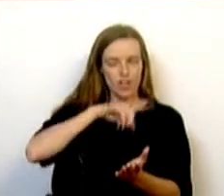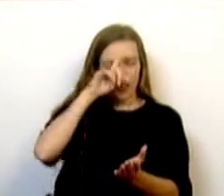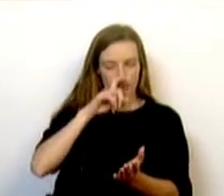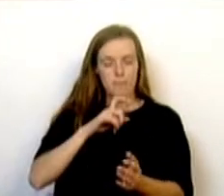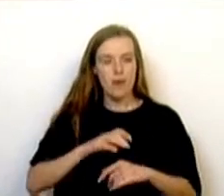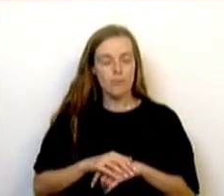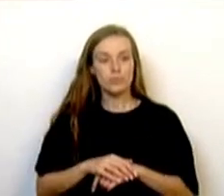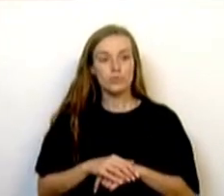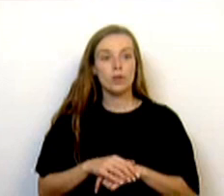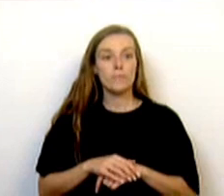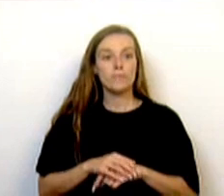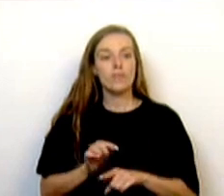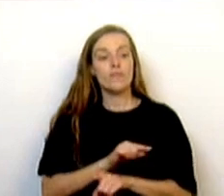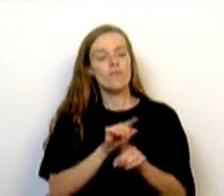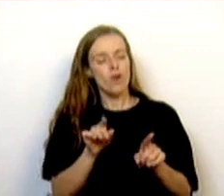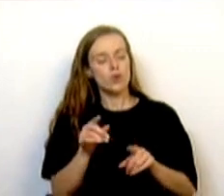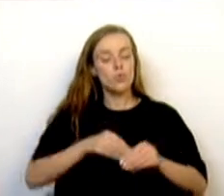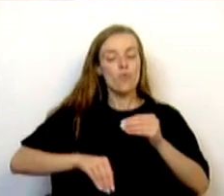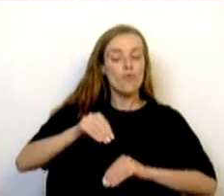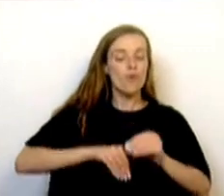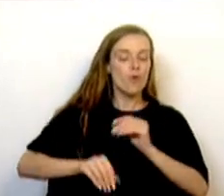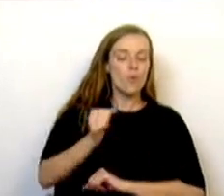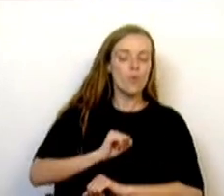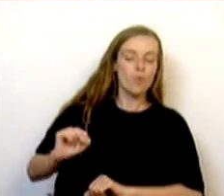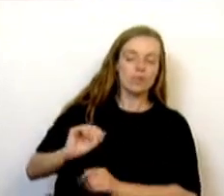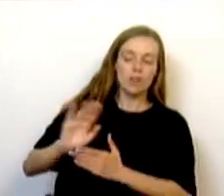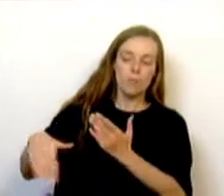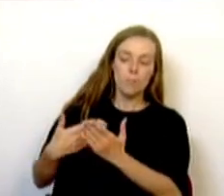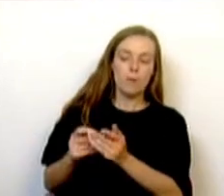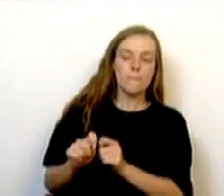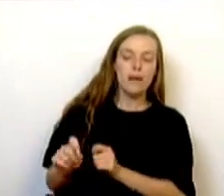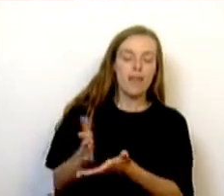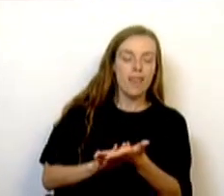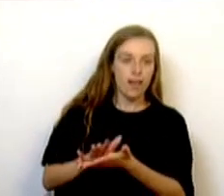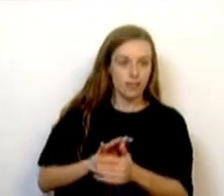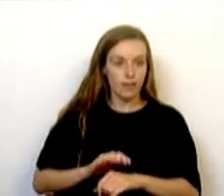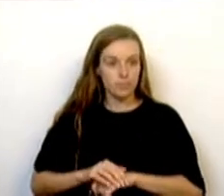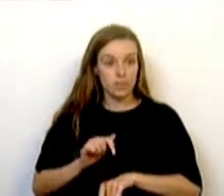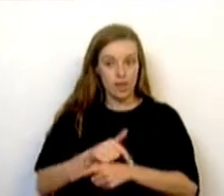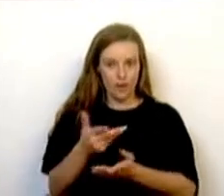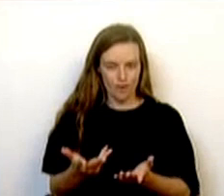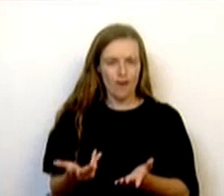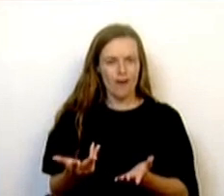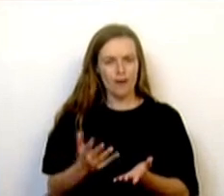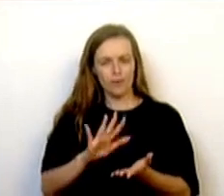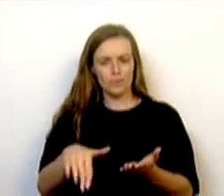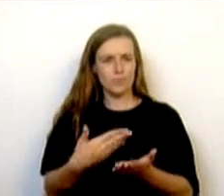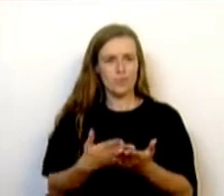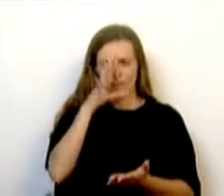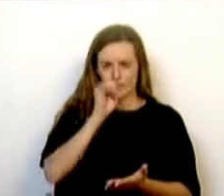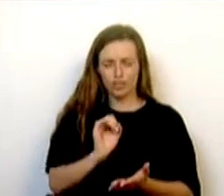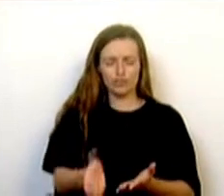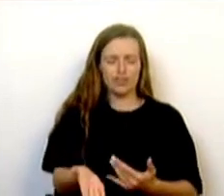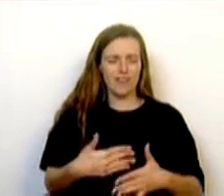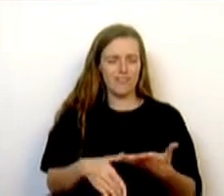ainda nos lembramos do vosso voto contra à proposta da gratuitidade. E venho agora propor o que o Governo já está